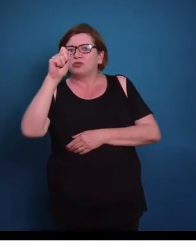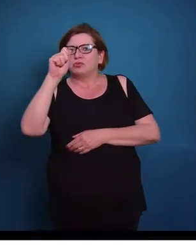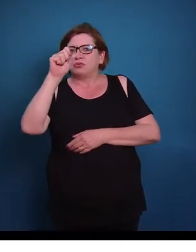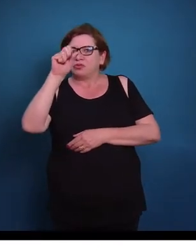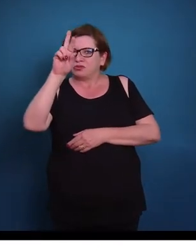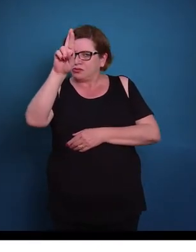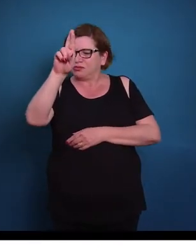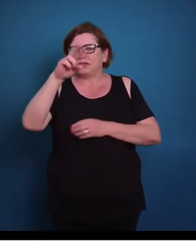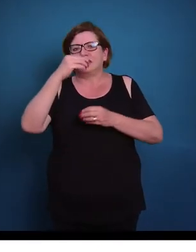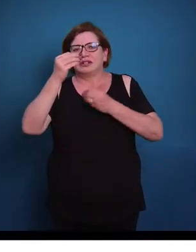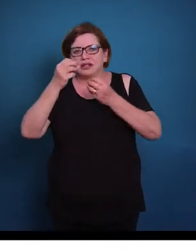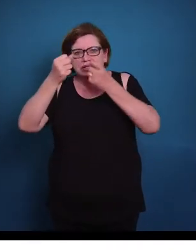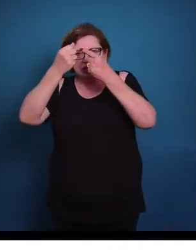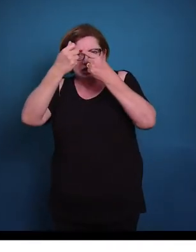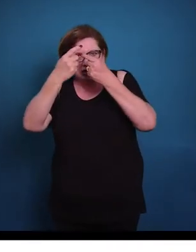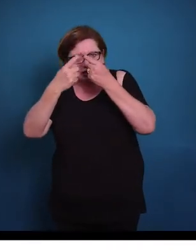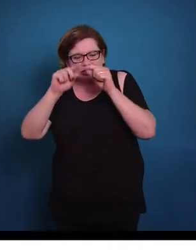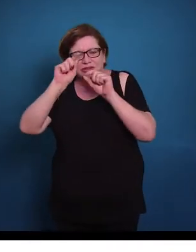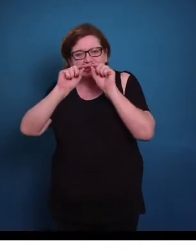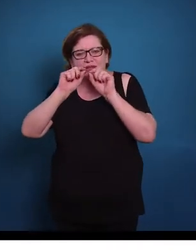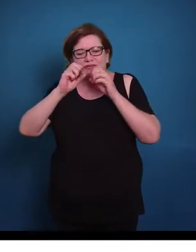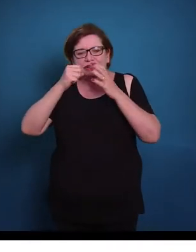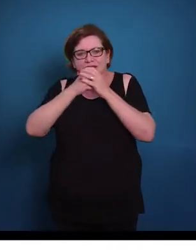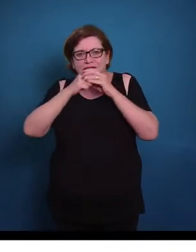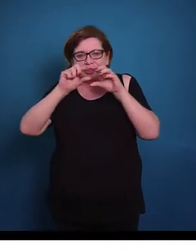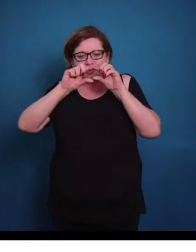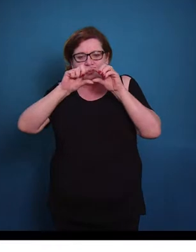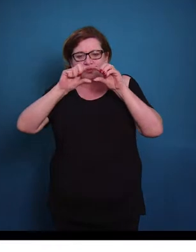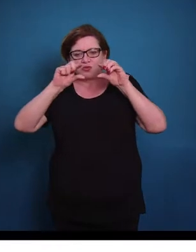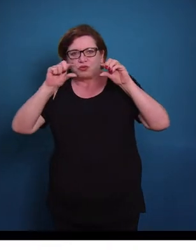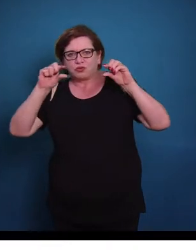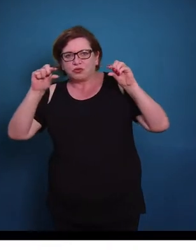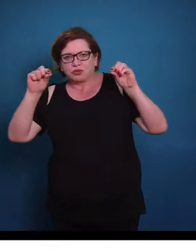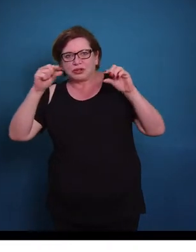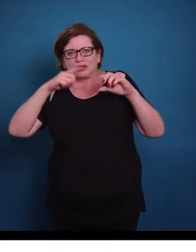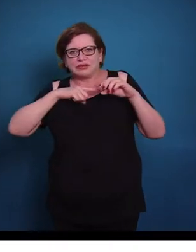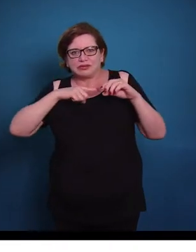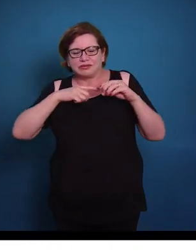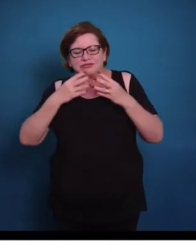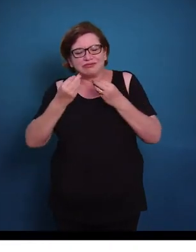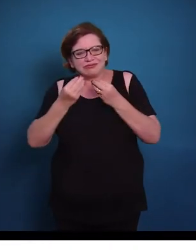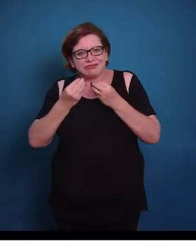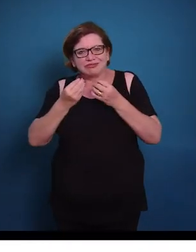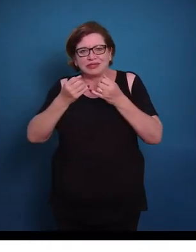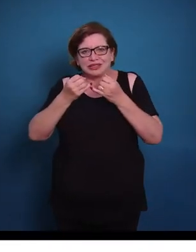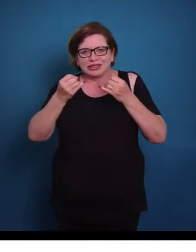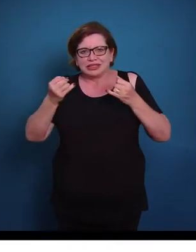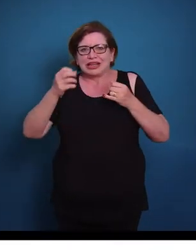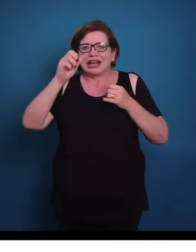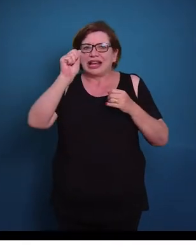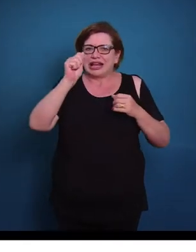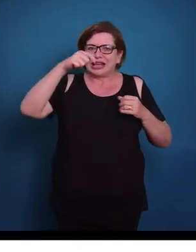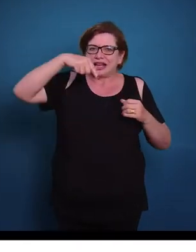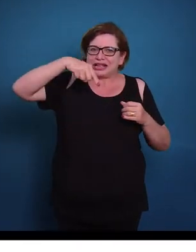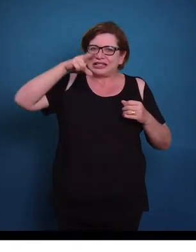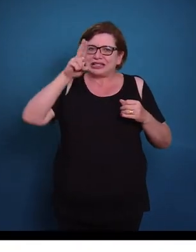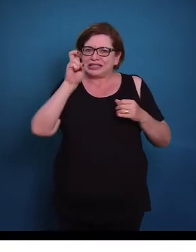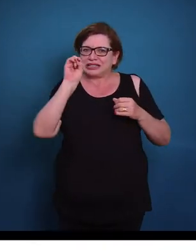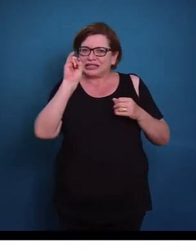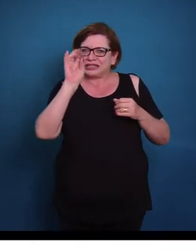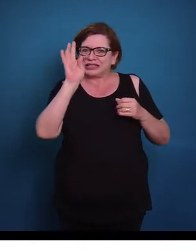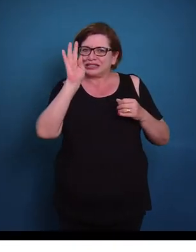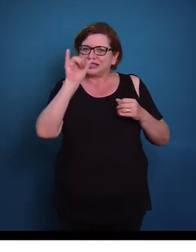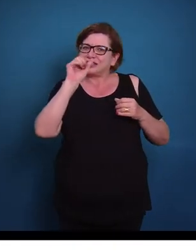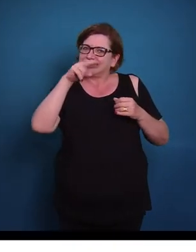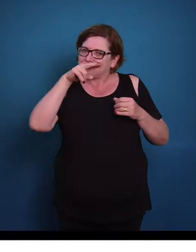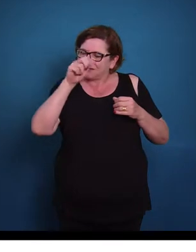característica desse tecido são células alongadas que possuem grande quantidade de filamentos citoplasmáticos. Actina e miosina são esses filamentos